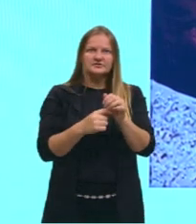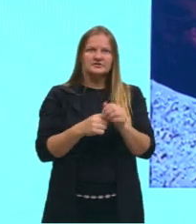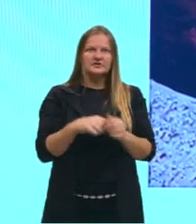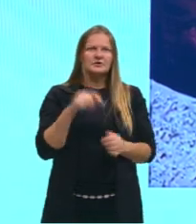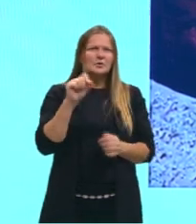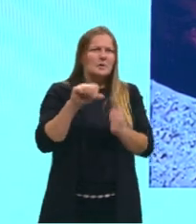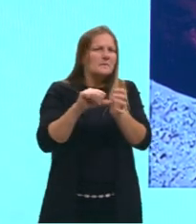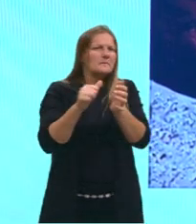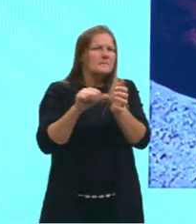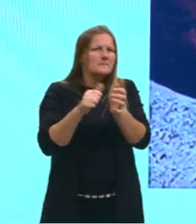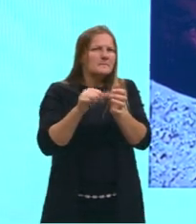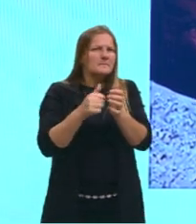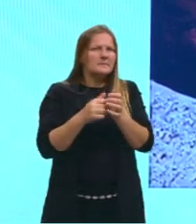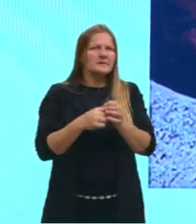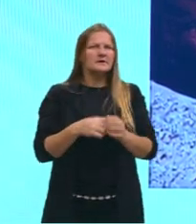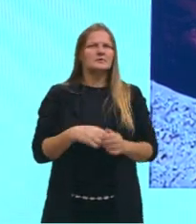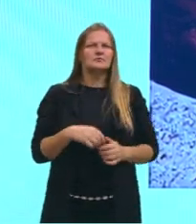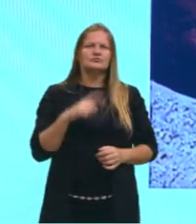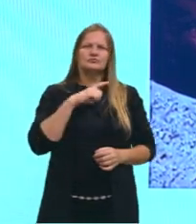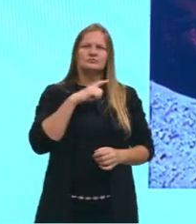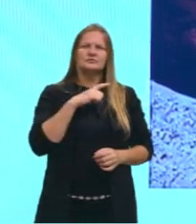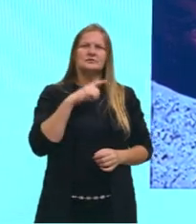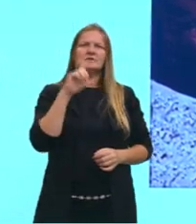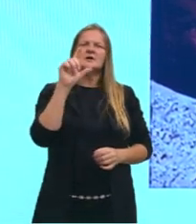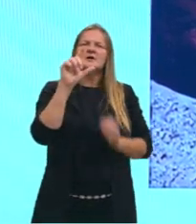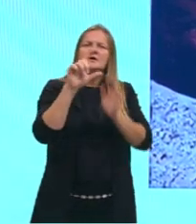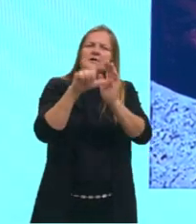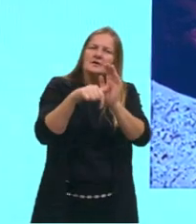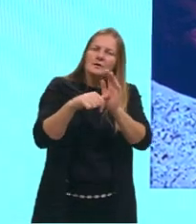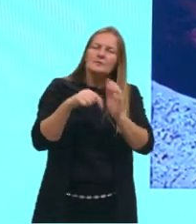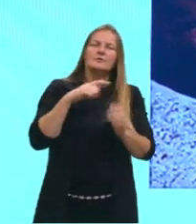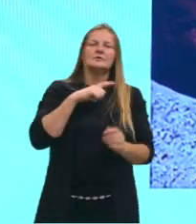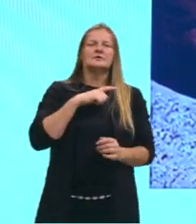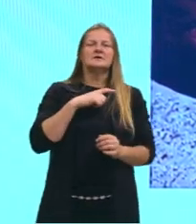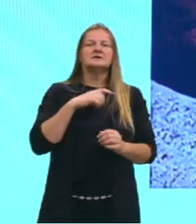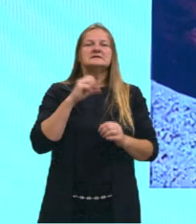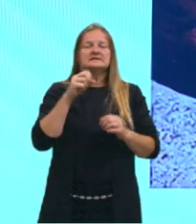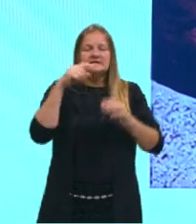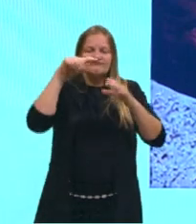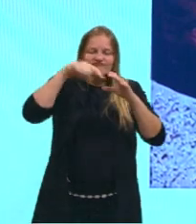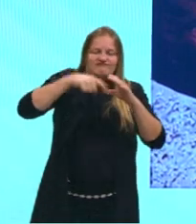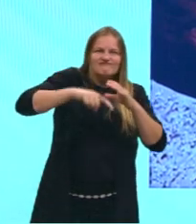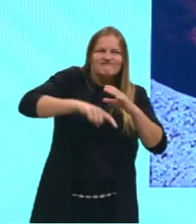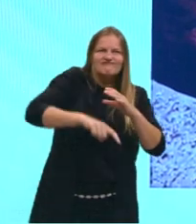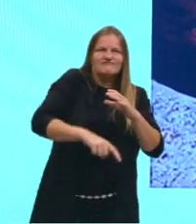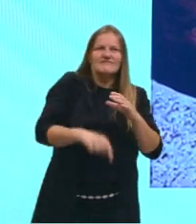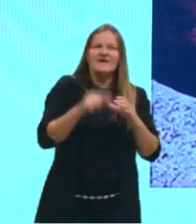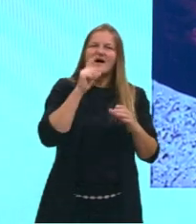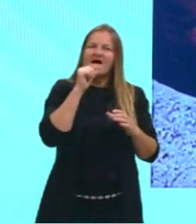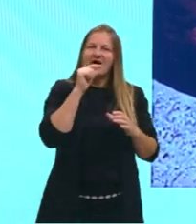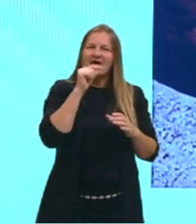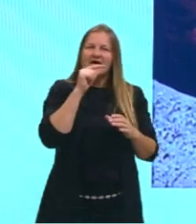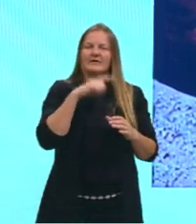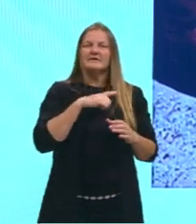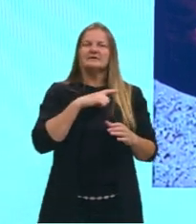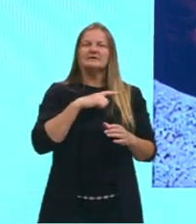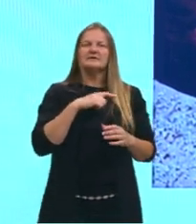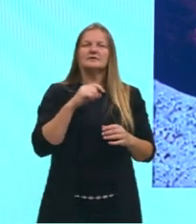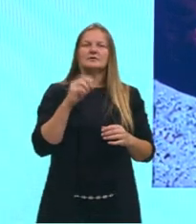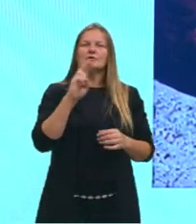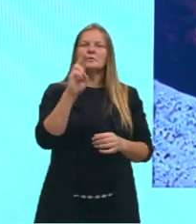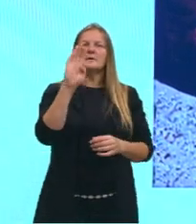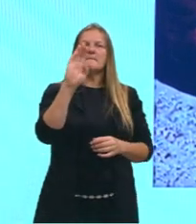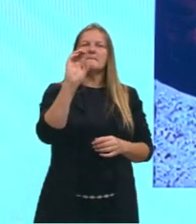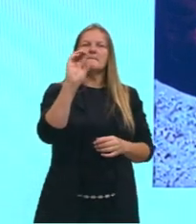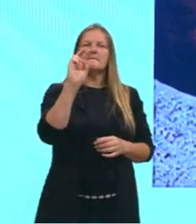processo é de ravinamento. Depois, se tocar o lençol freático, formar ali uma sanguinha, a gente tem, então, uma vossoroca,